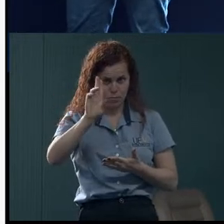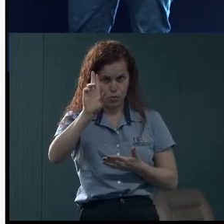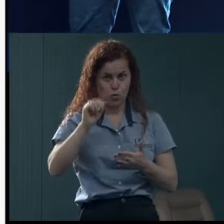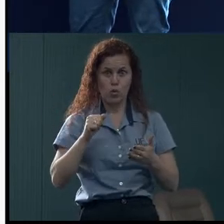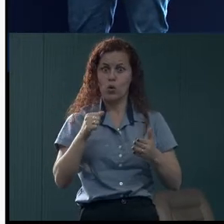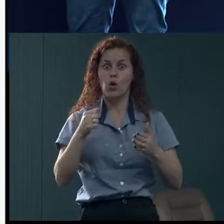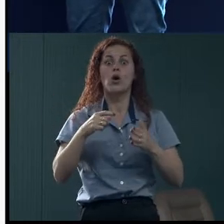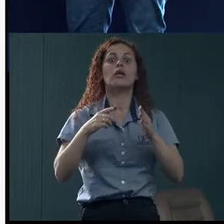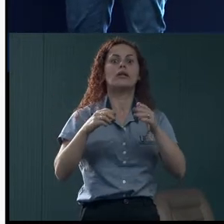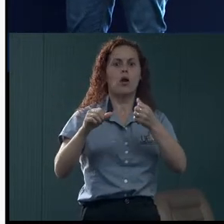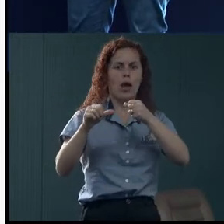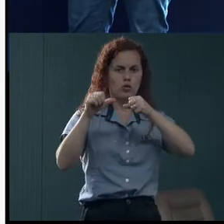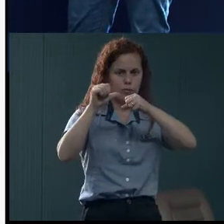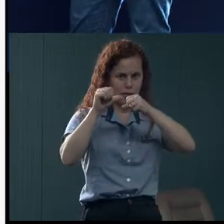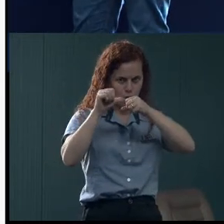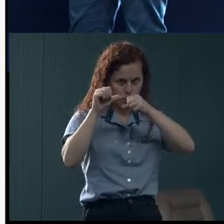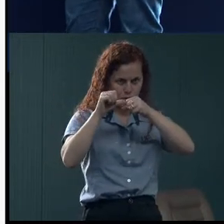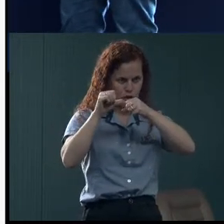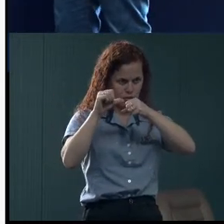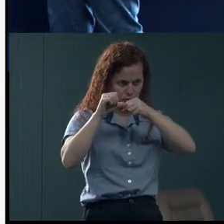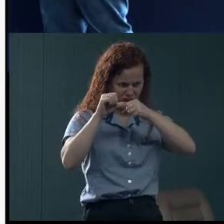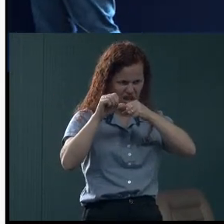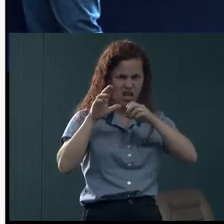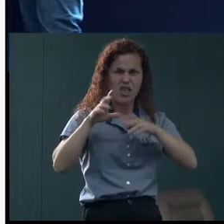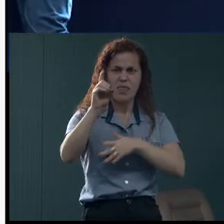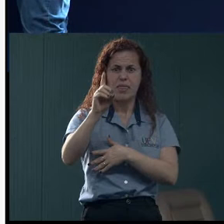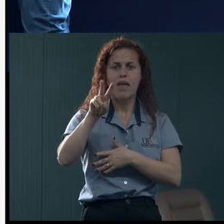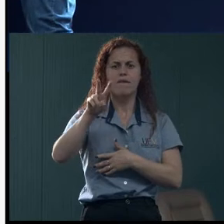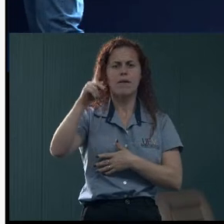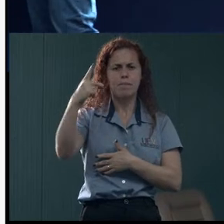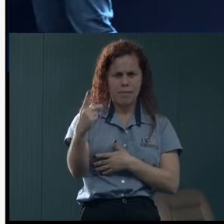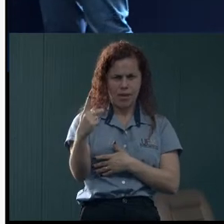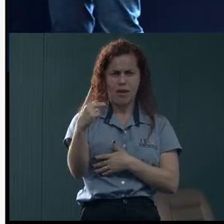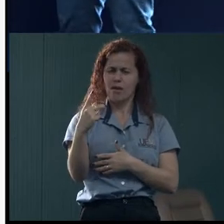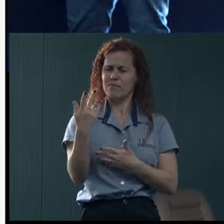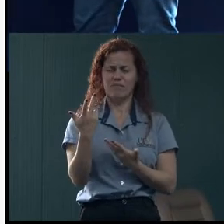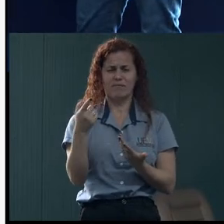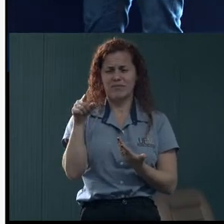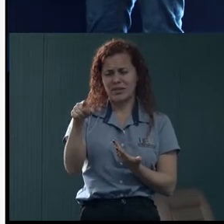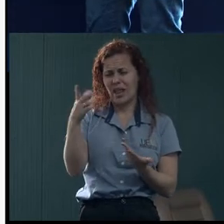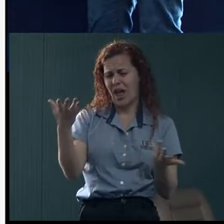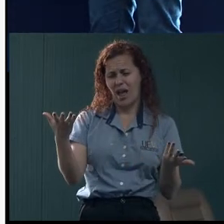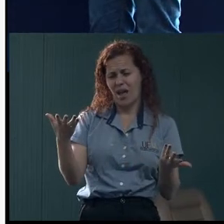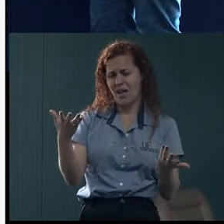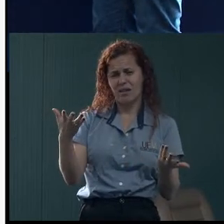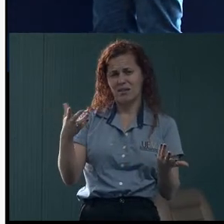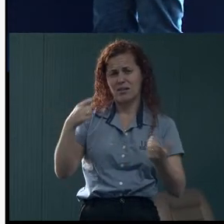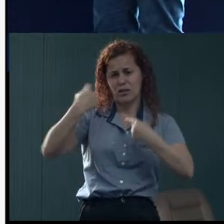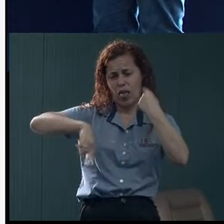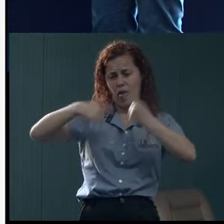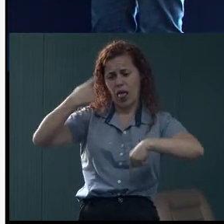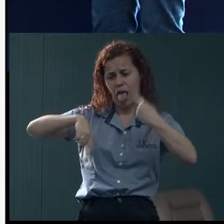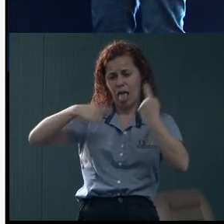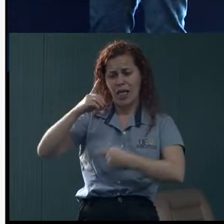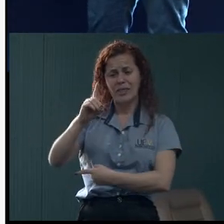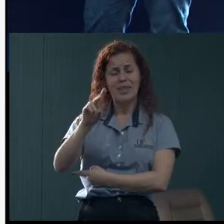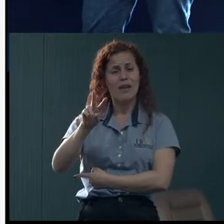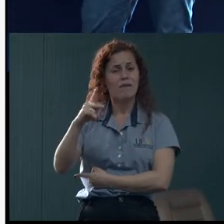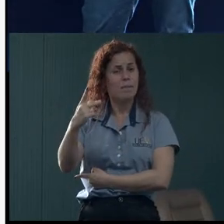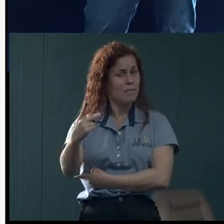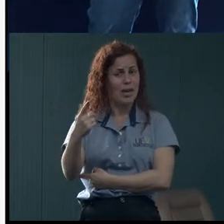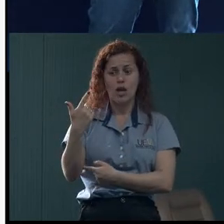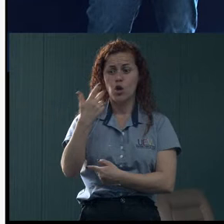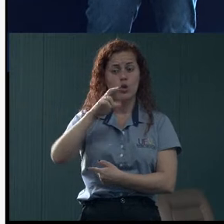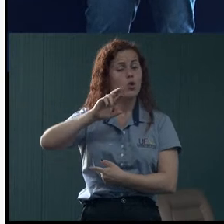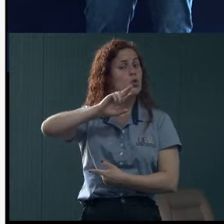Hospital São João Batista. Não adianta levar para a DVP, que é uma coisa que nós estamos discutindo muito. A DVP não é um